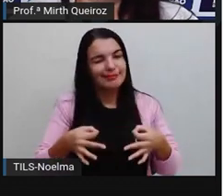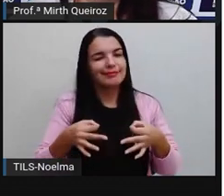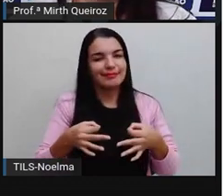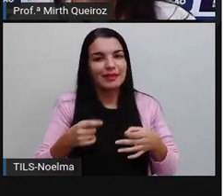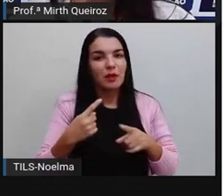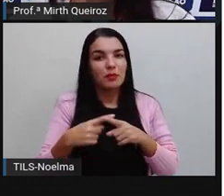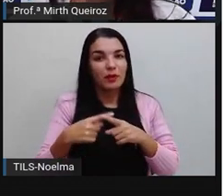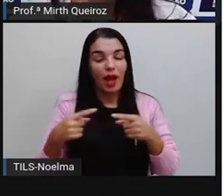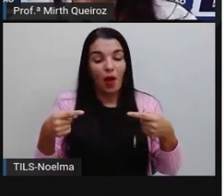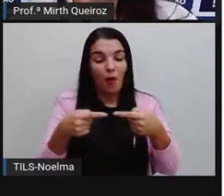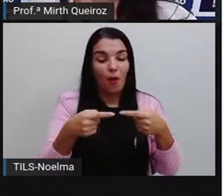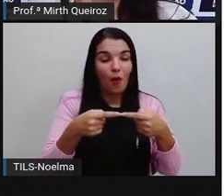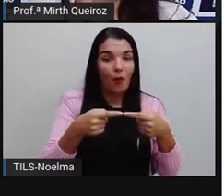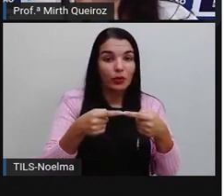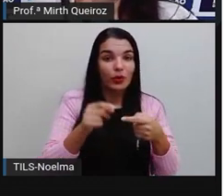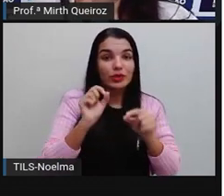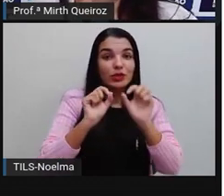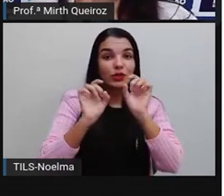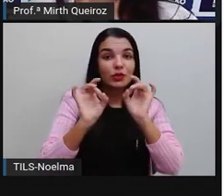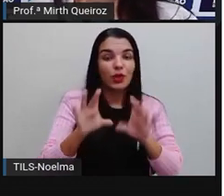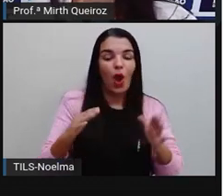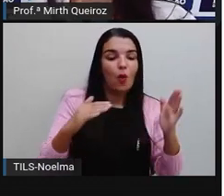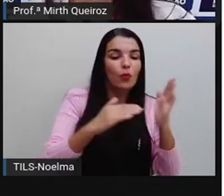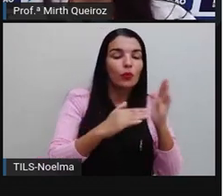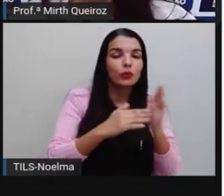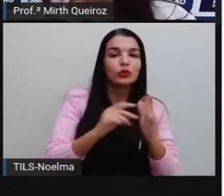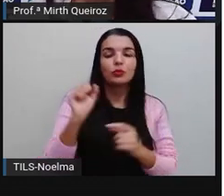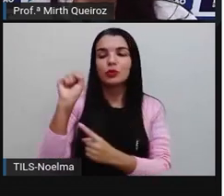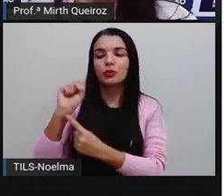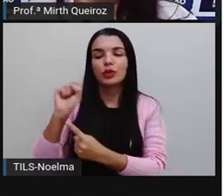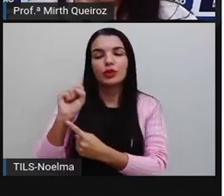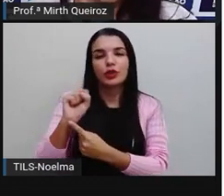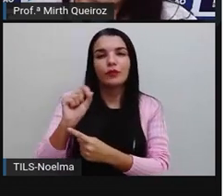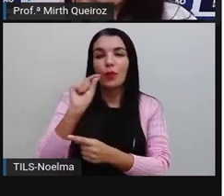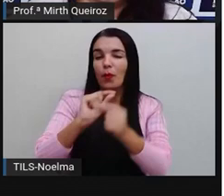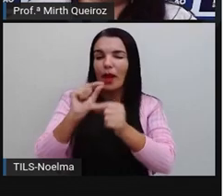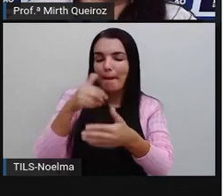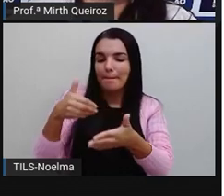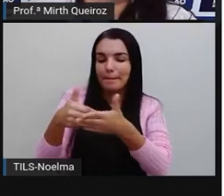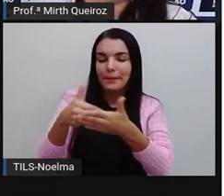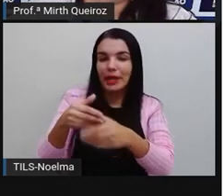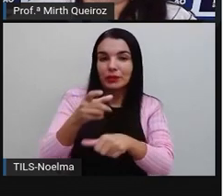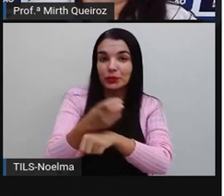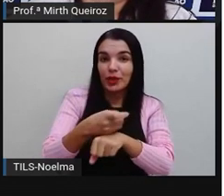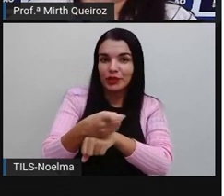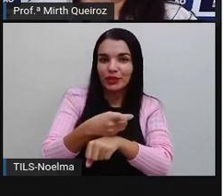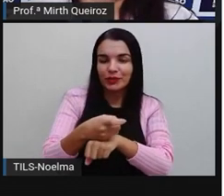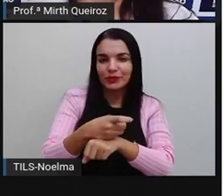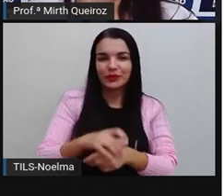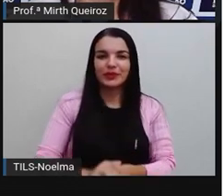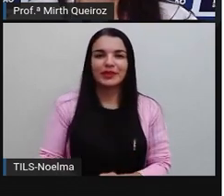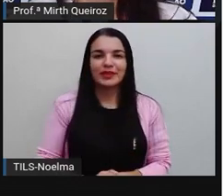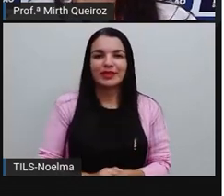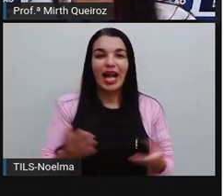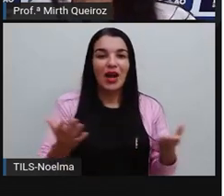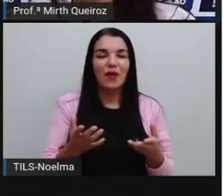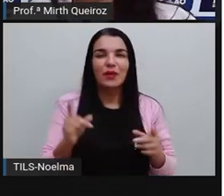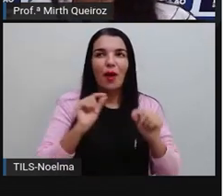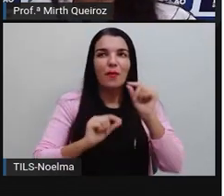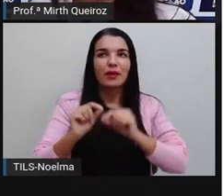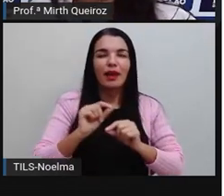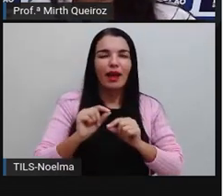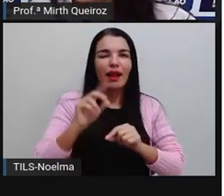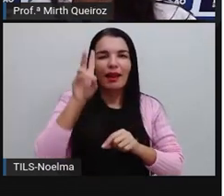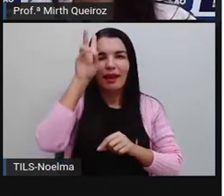porque está concordando com o último, o substantivo mais próximo aí desse adjetivo. Lembrando que o que é